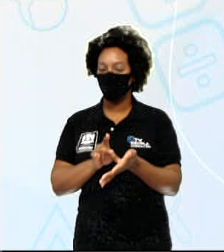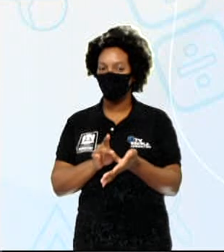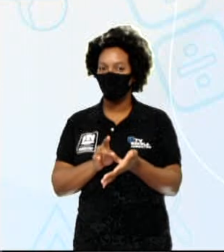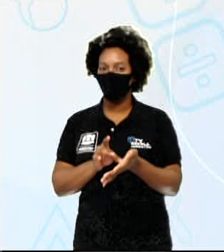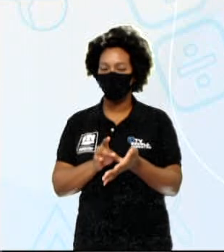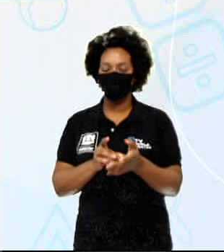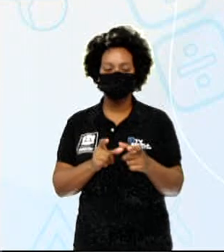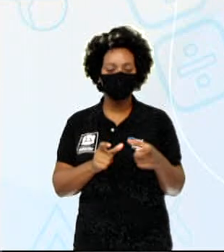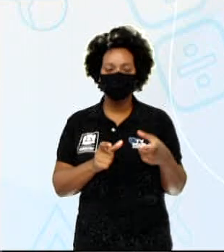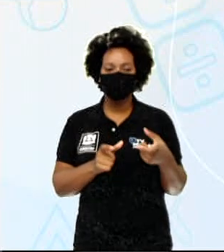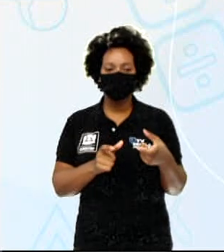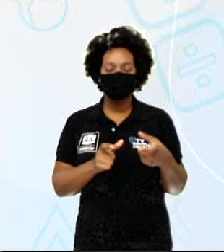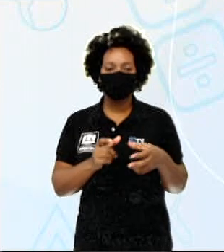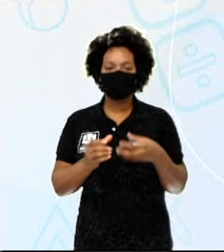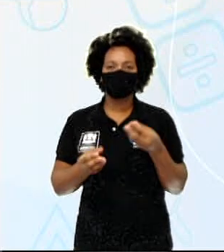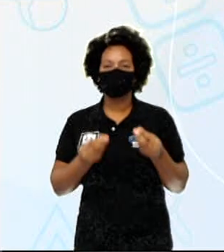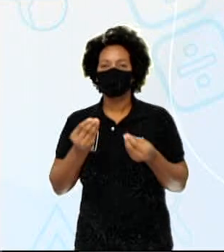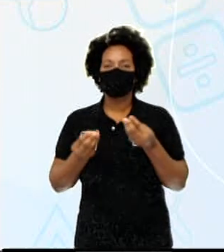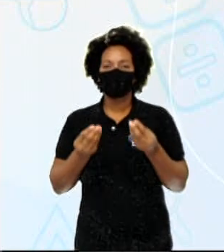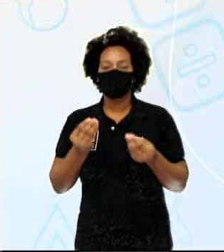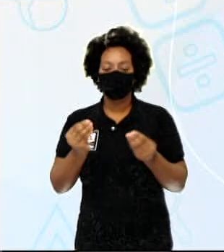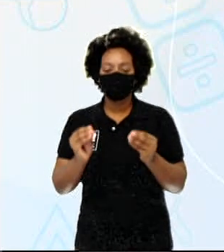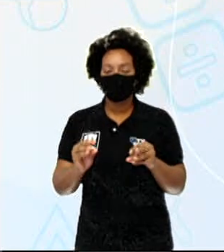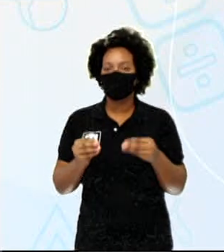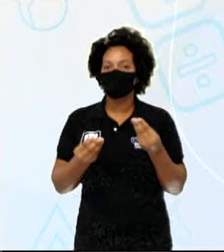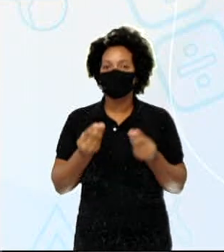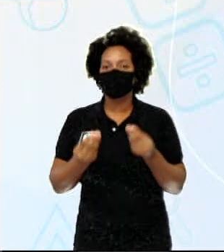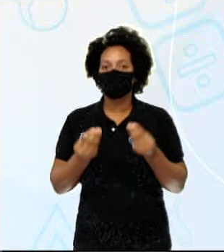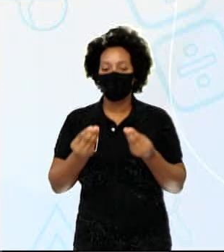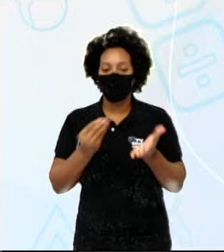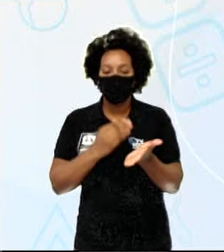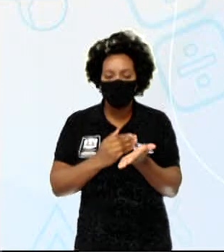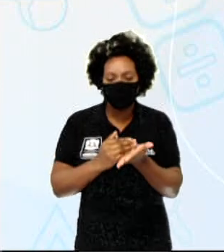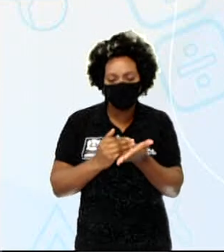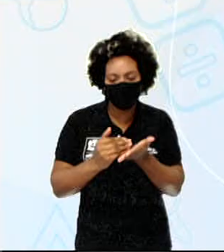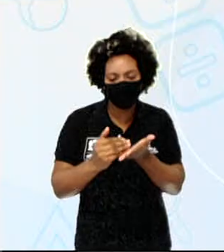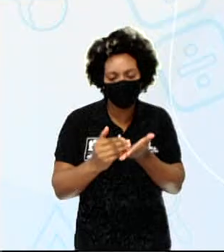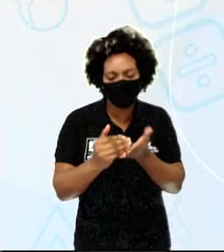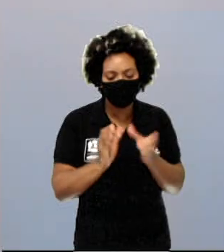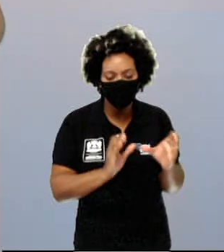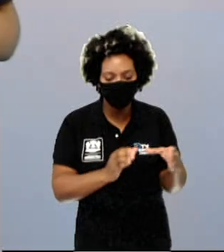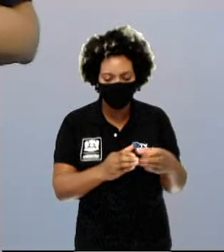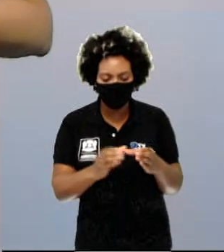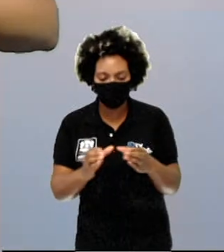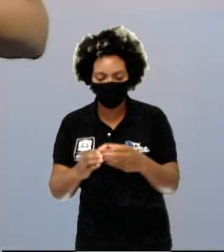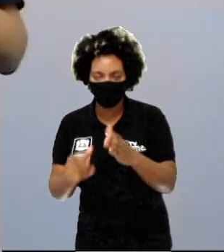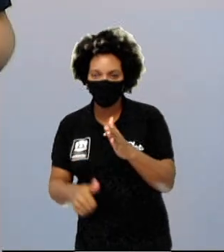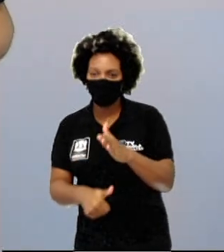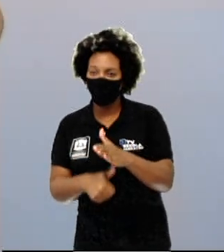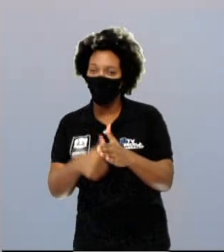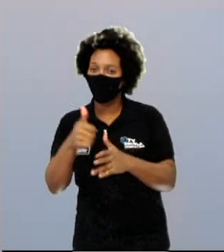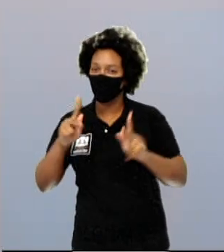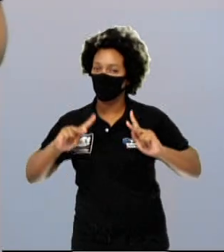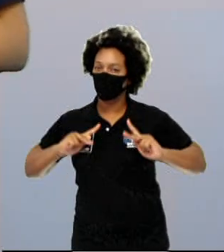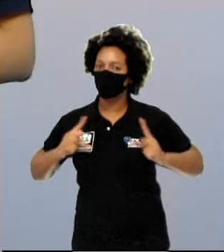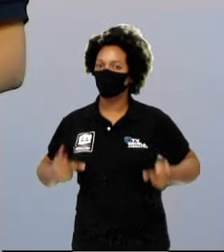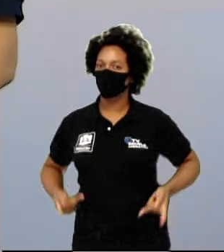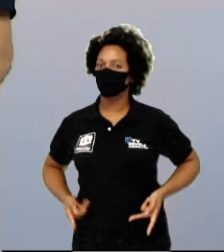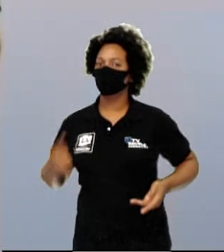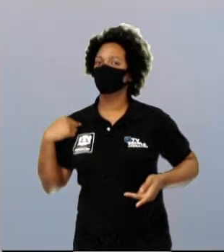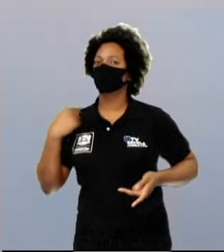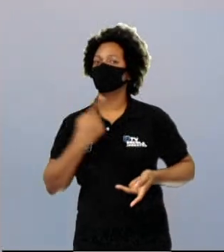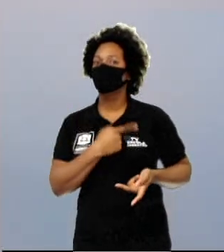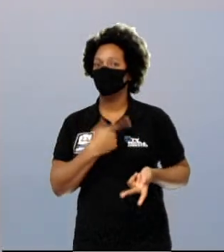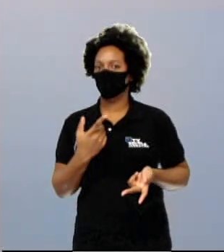começou? Onde se originou os primeiros grupos de seres humanos, de homo sapiens como nós?